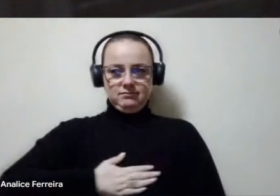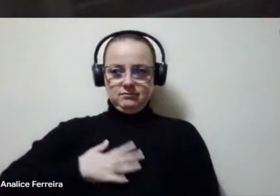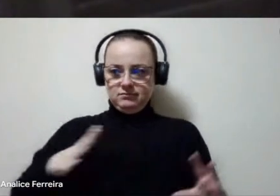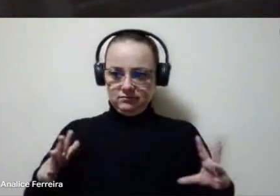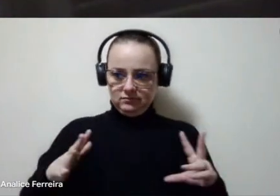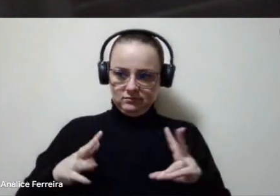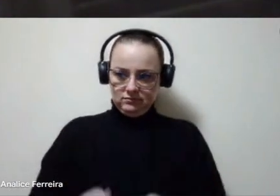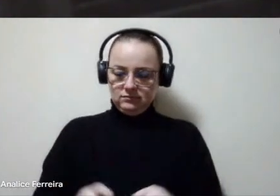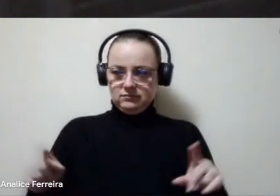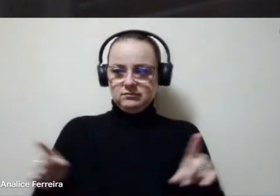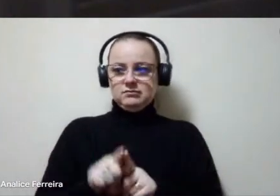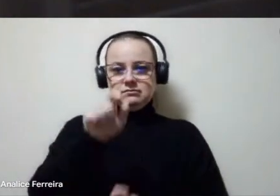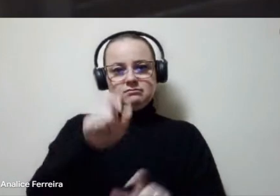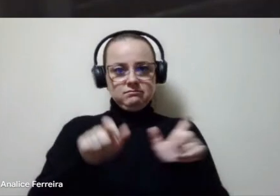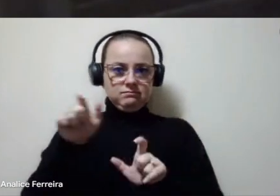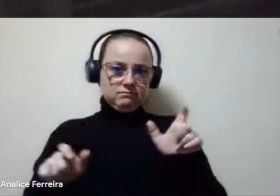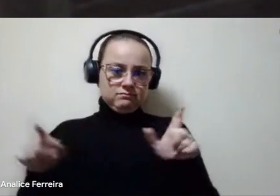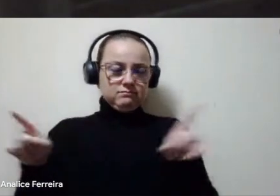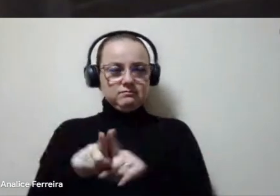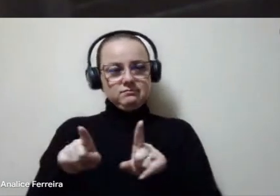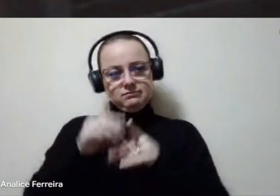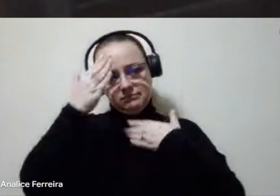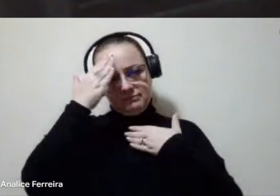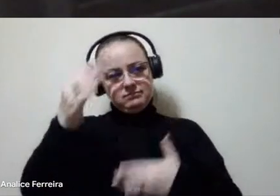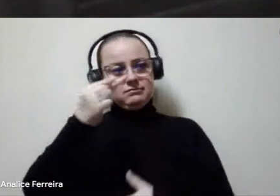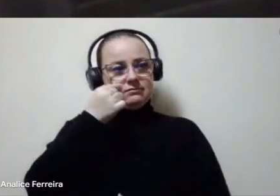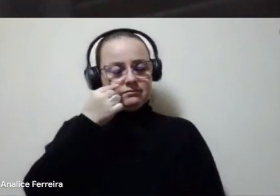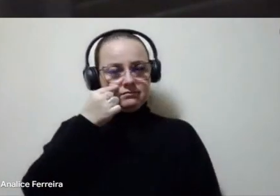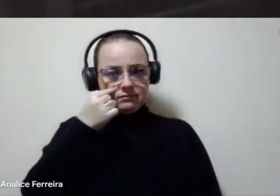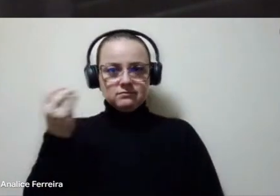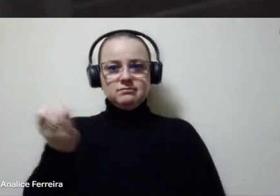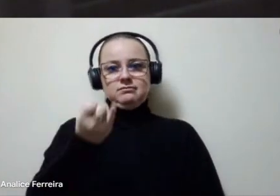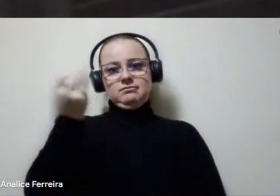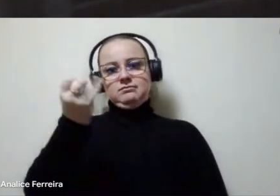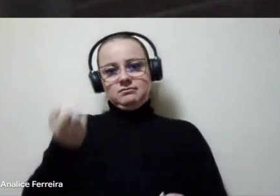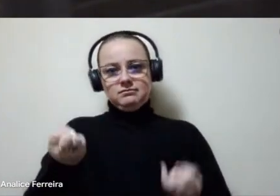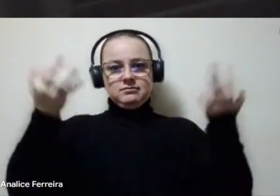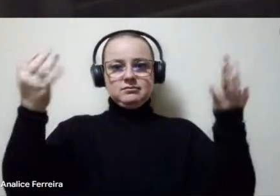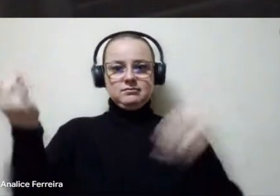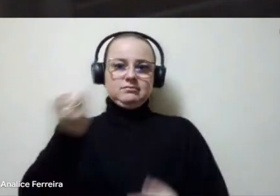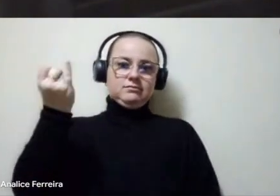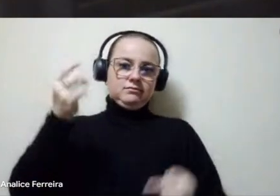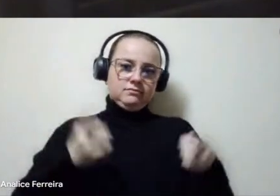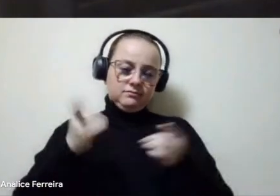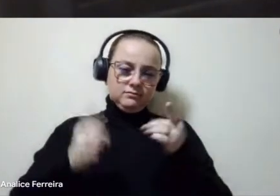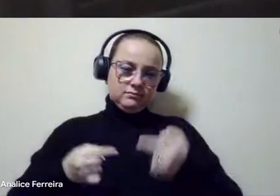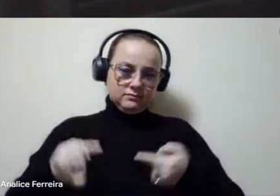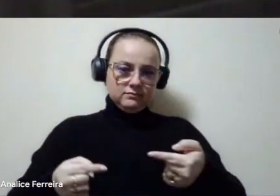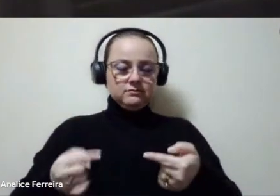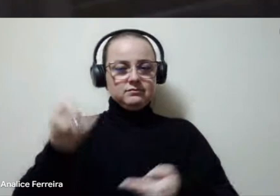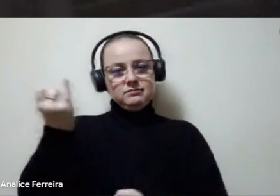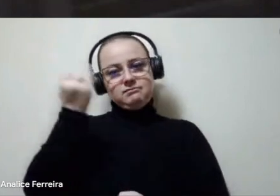e todas as pessoas e agradecer a presença num importante evento, num importante debate, numa importante escuta,